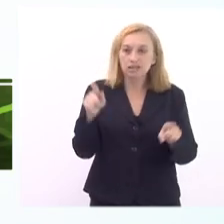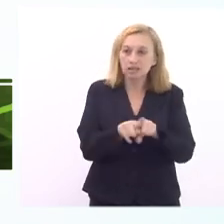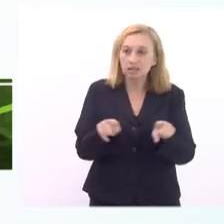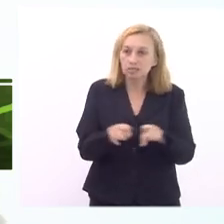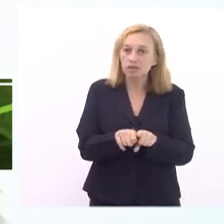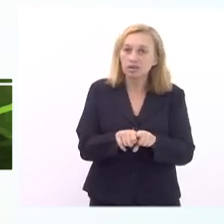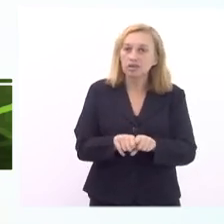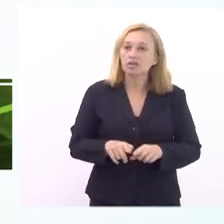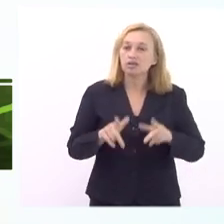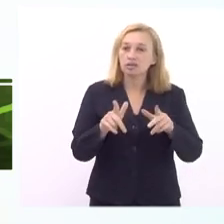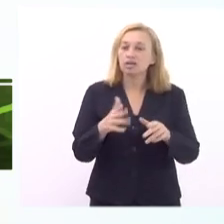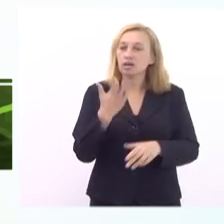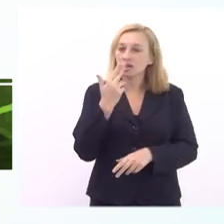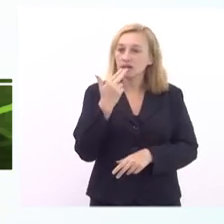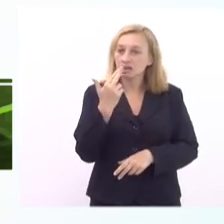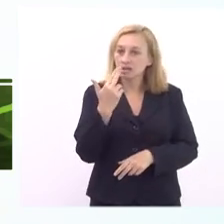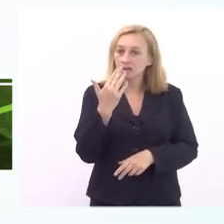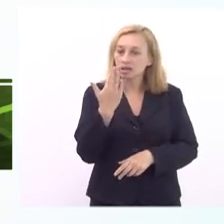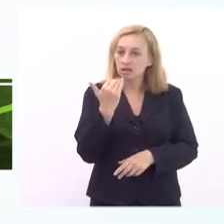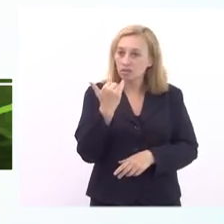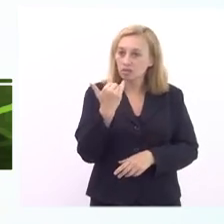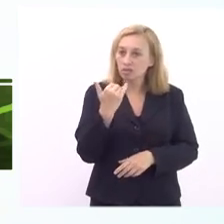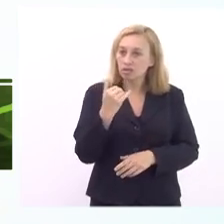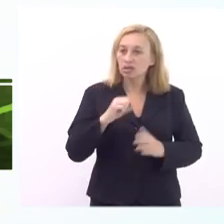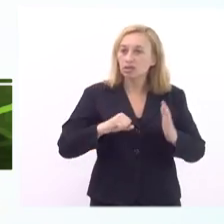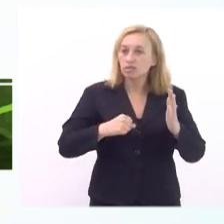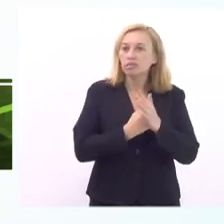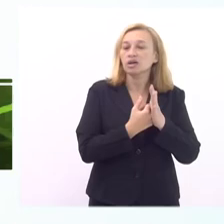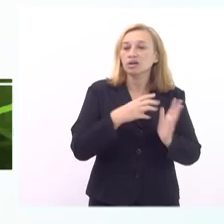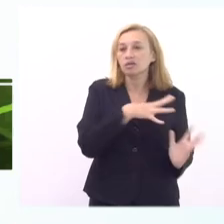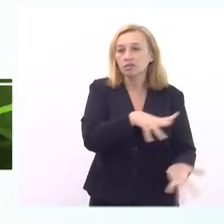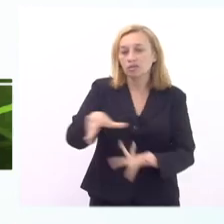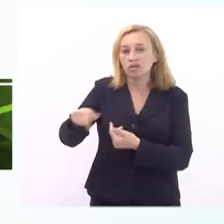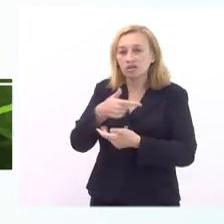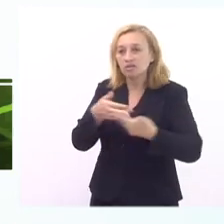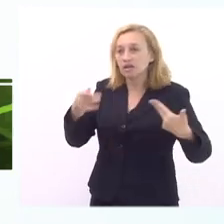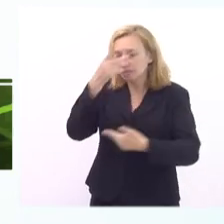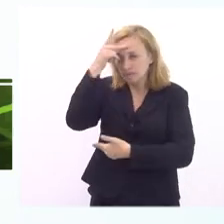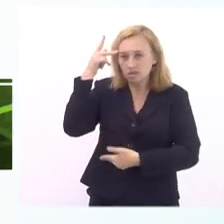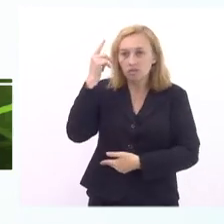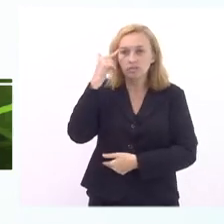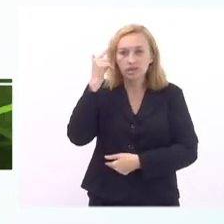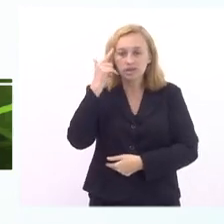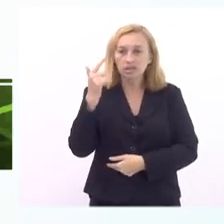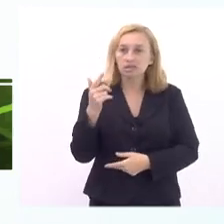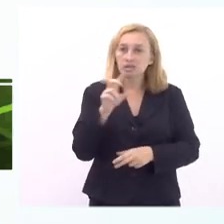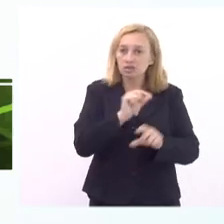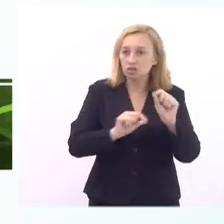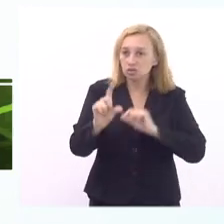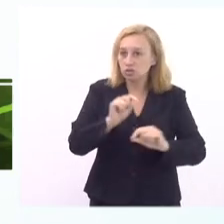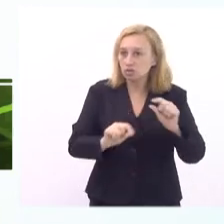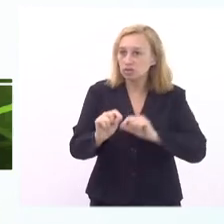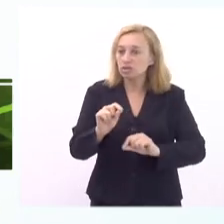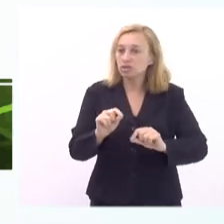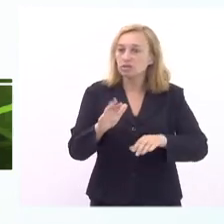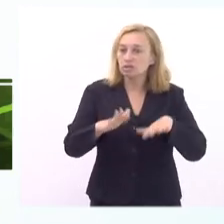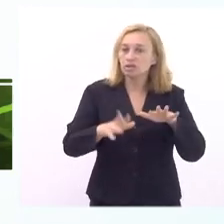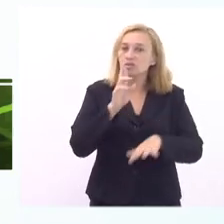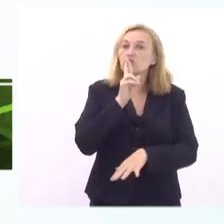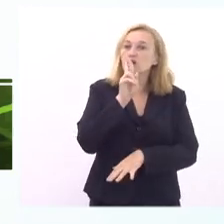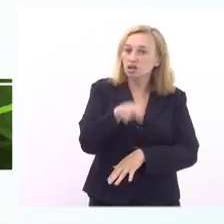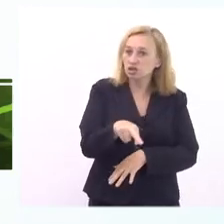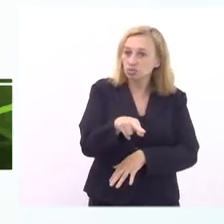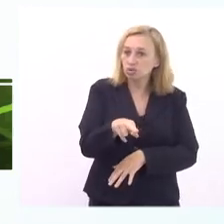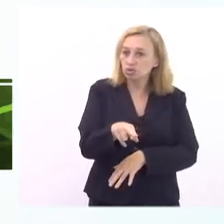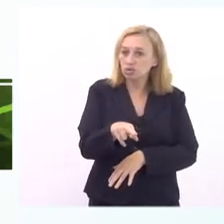como a nossa alimentação impacta o planeta e tem muita gente pensando sobre isso e essas opções vão muito numa tentativa de dar resposta